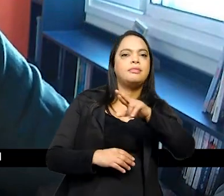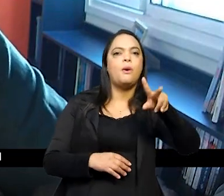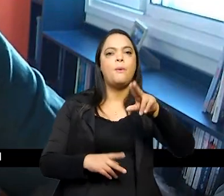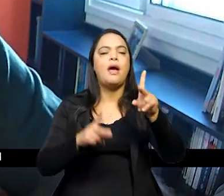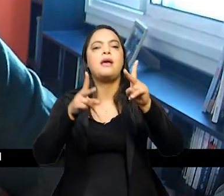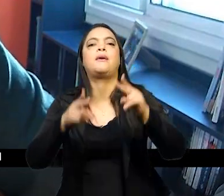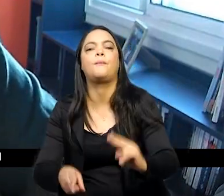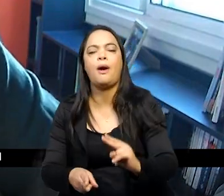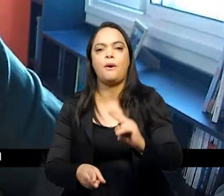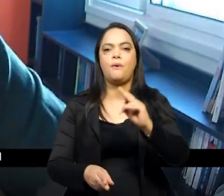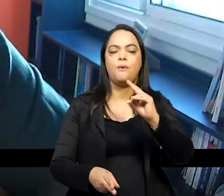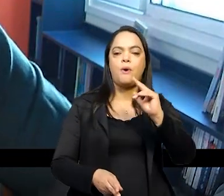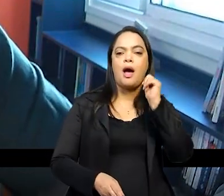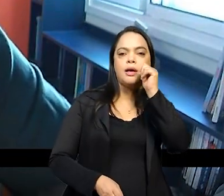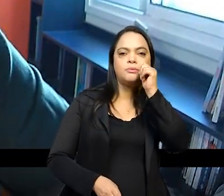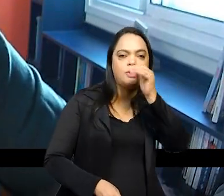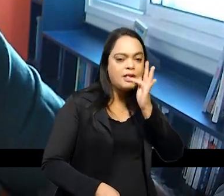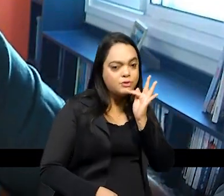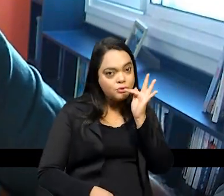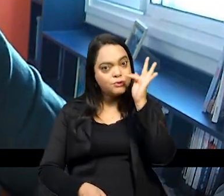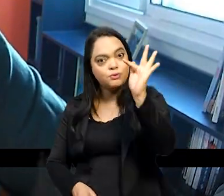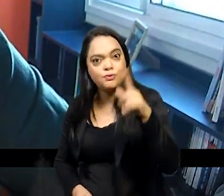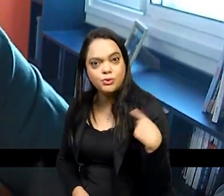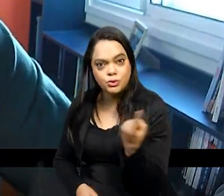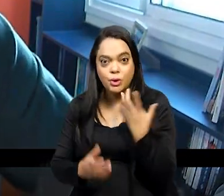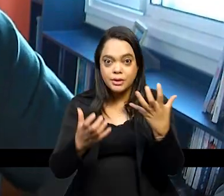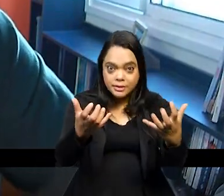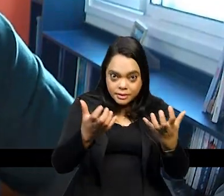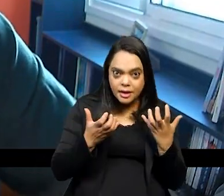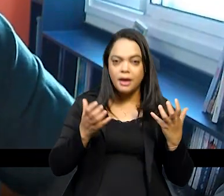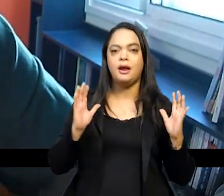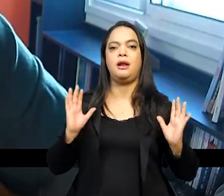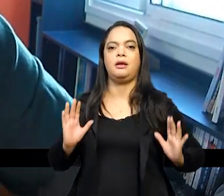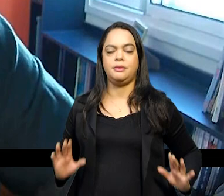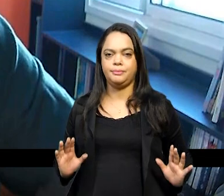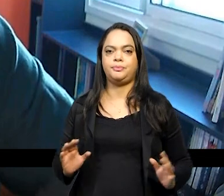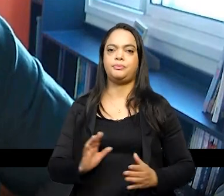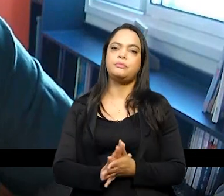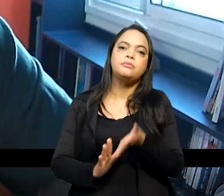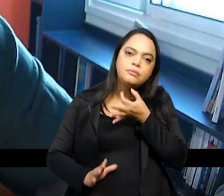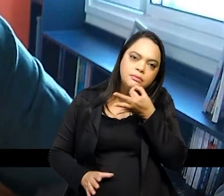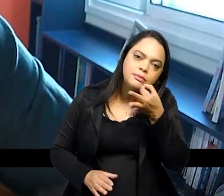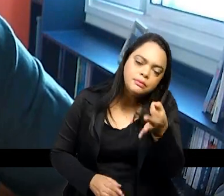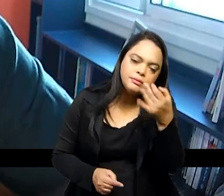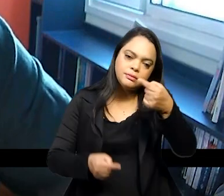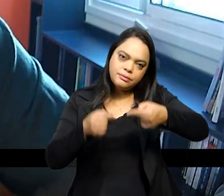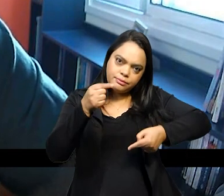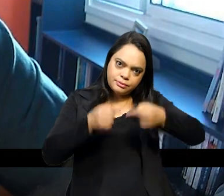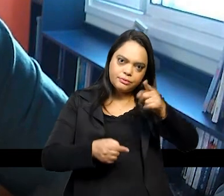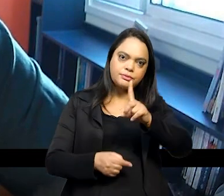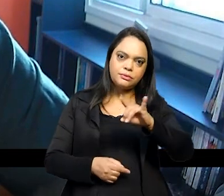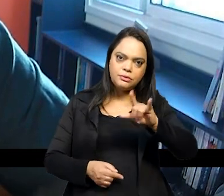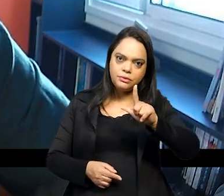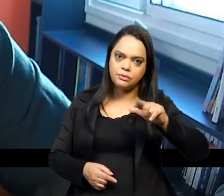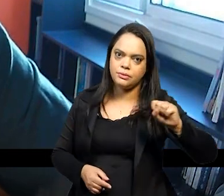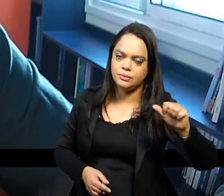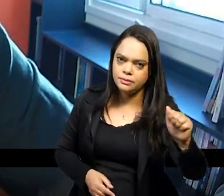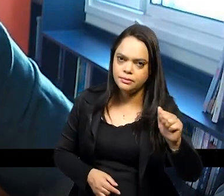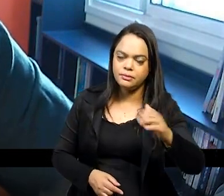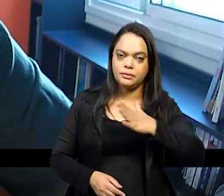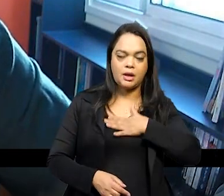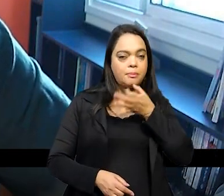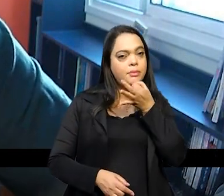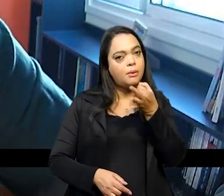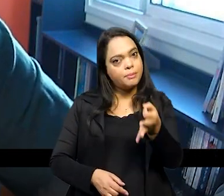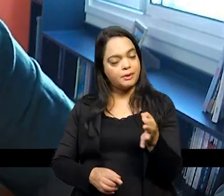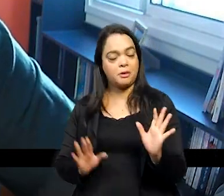mulheres no mundo em que nós vivemos né do ponto de vista político de usar eu acho mas eu não sei se